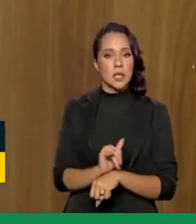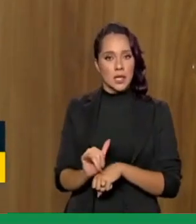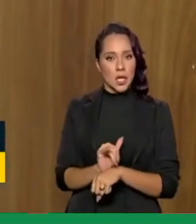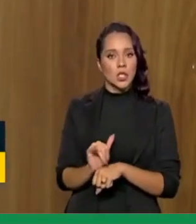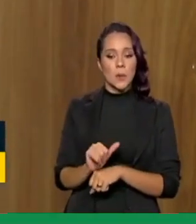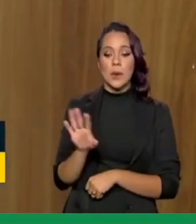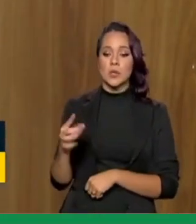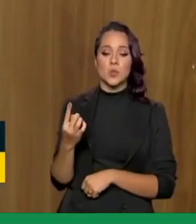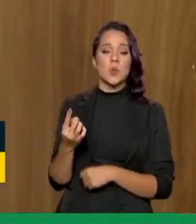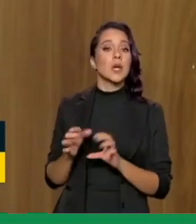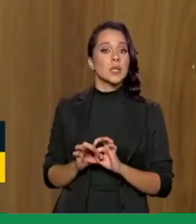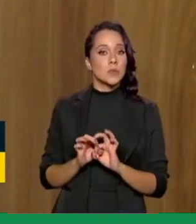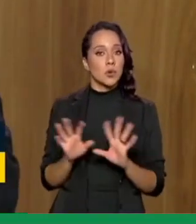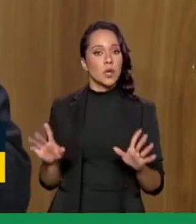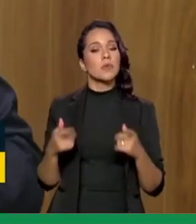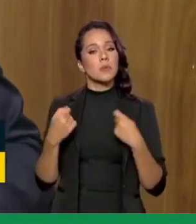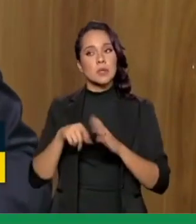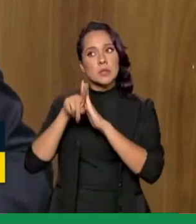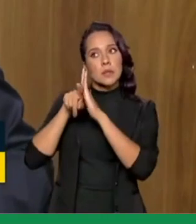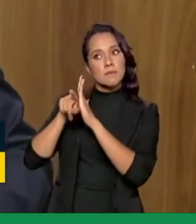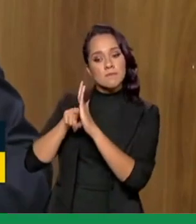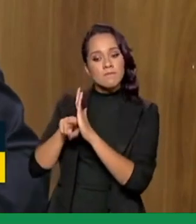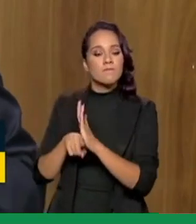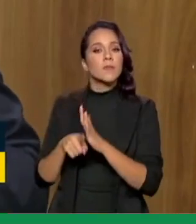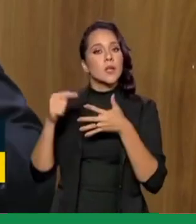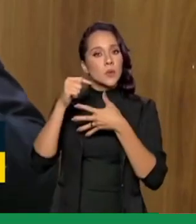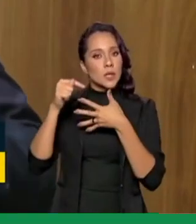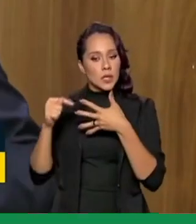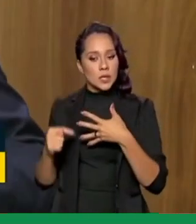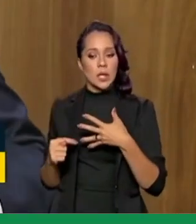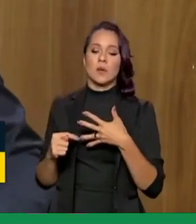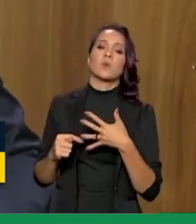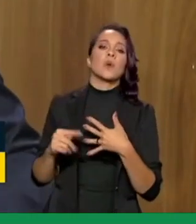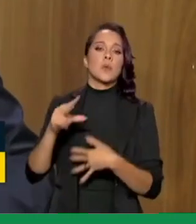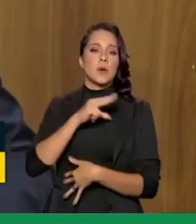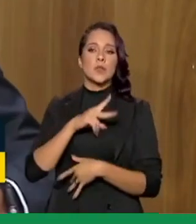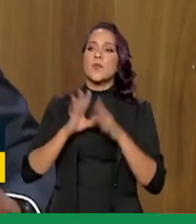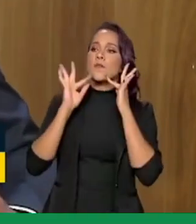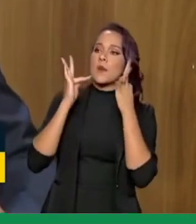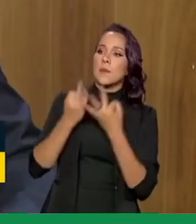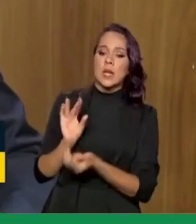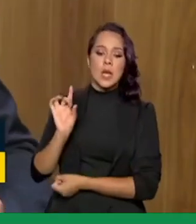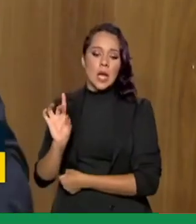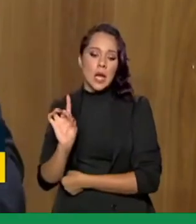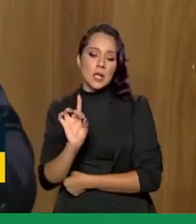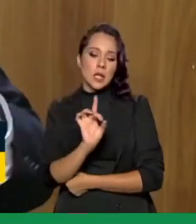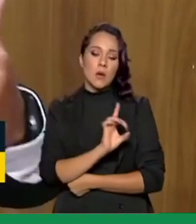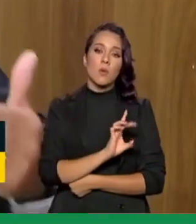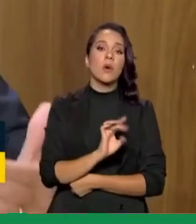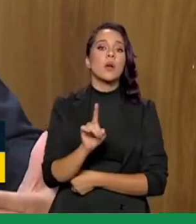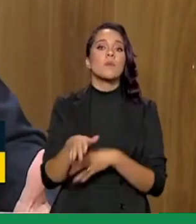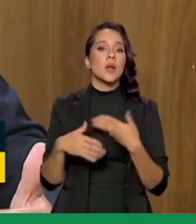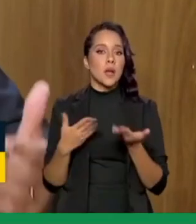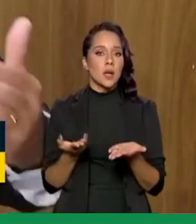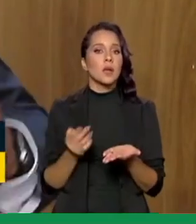disponível, que deve ser analisada dentro do critério, individualmente, família por família, para que, a partir